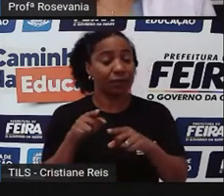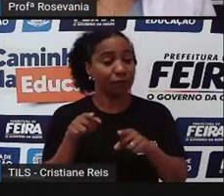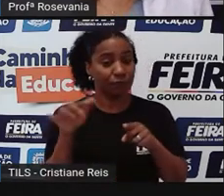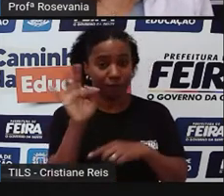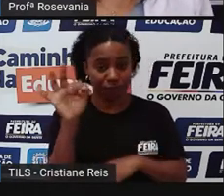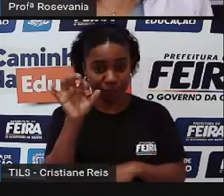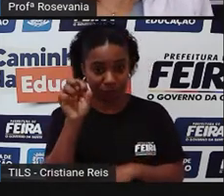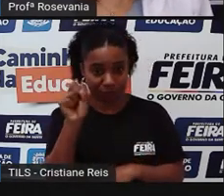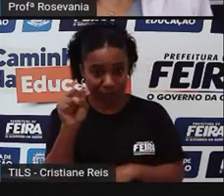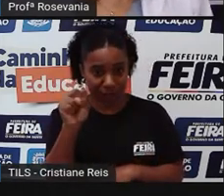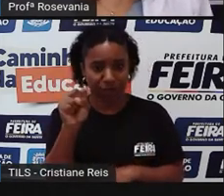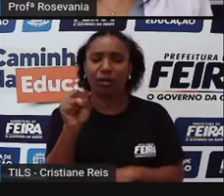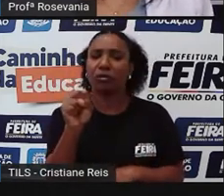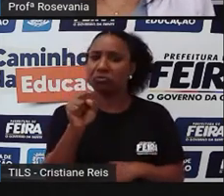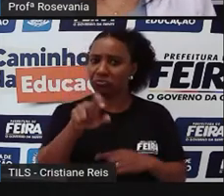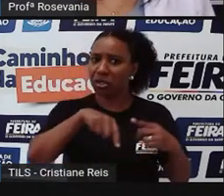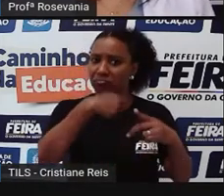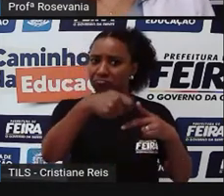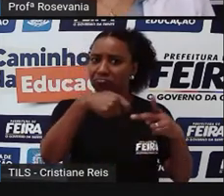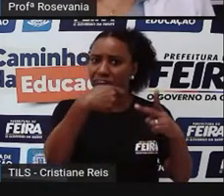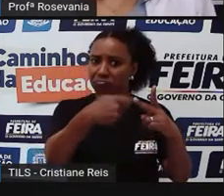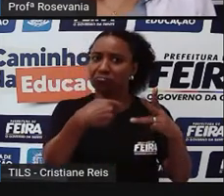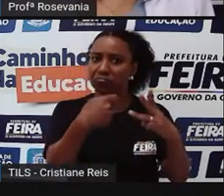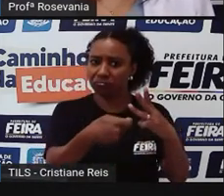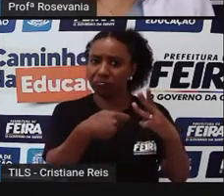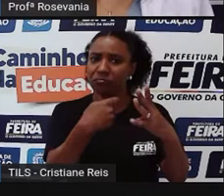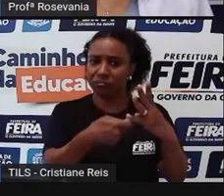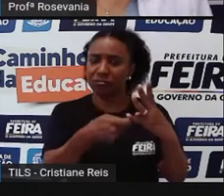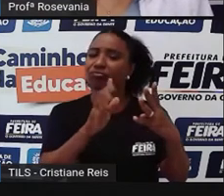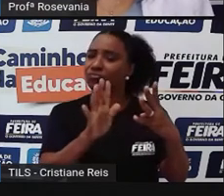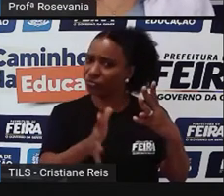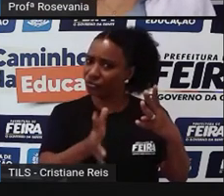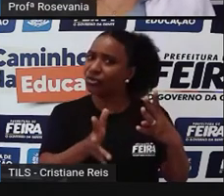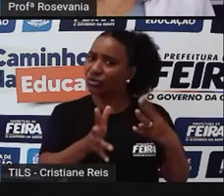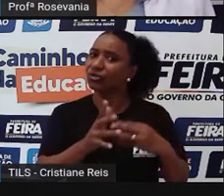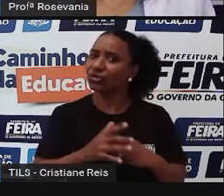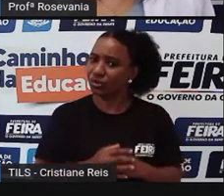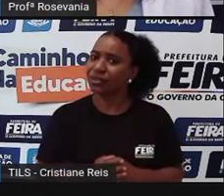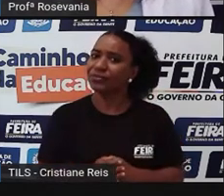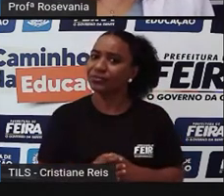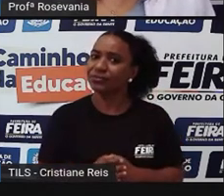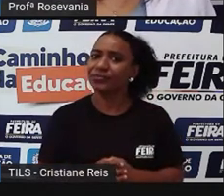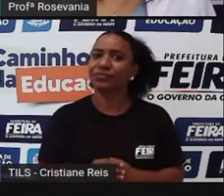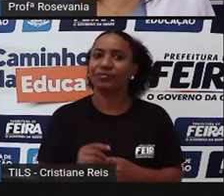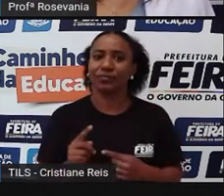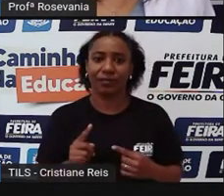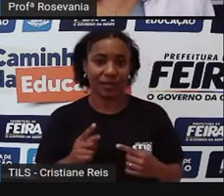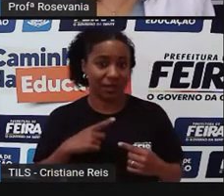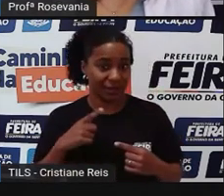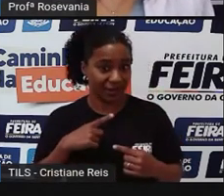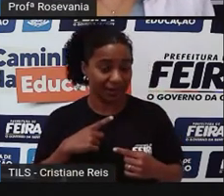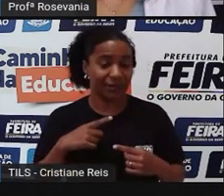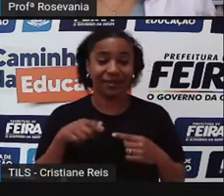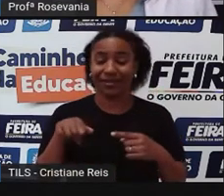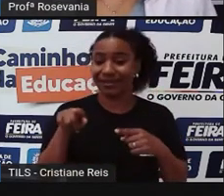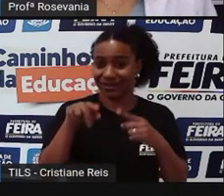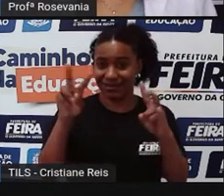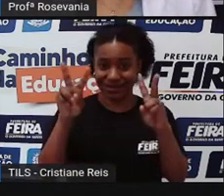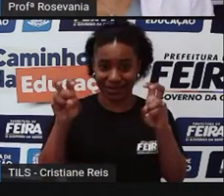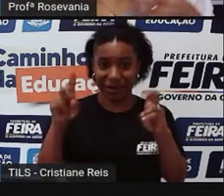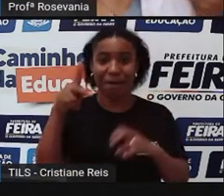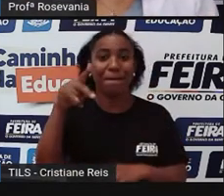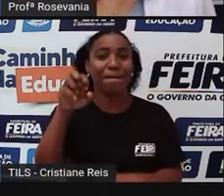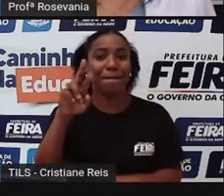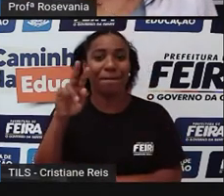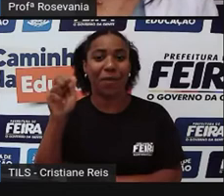só o nome de princesinha do sertão, né? Há também outros cognomes, como Porta Áurea da Bahia. Quem foi que falou